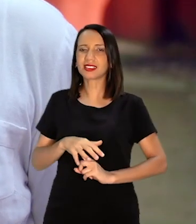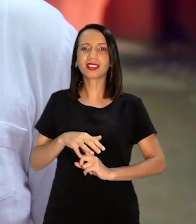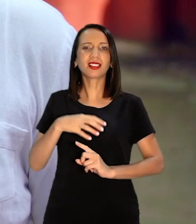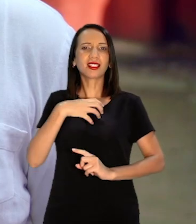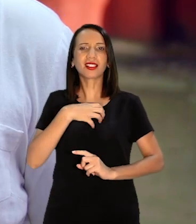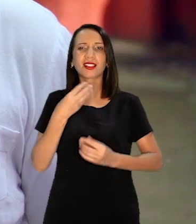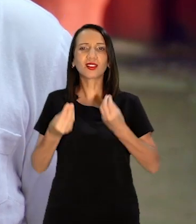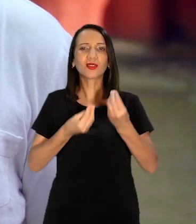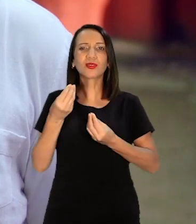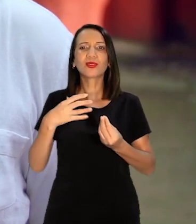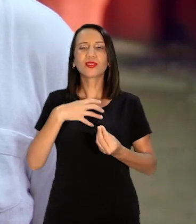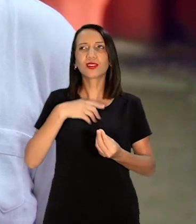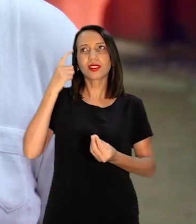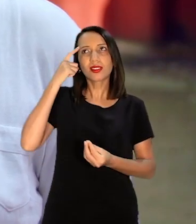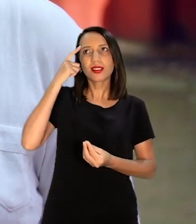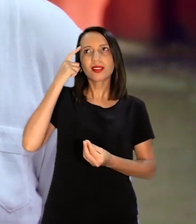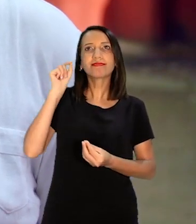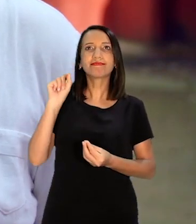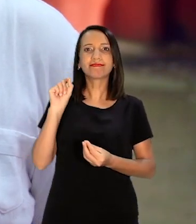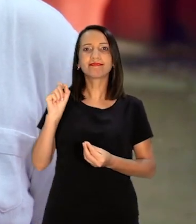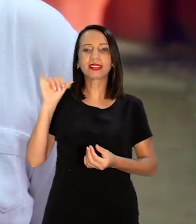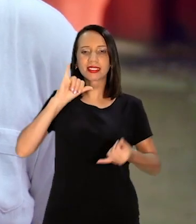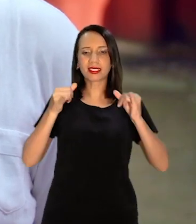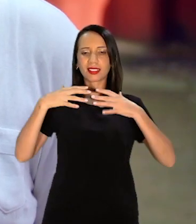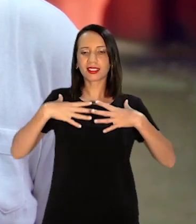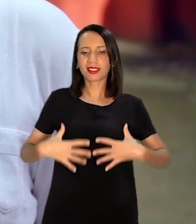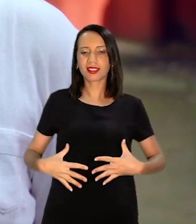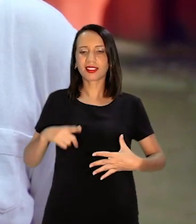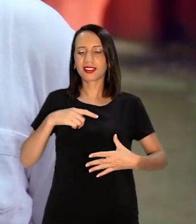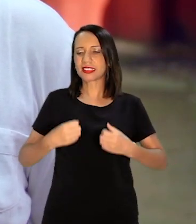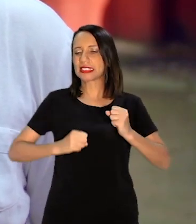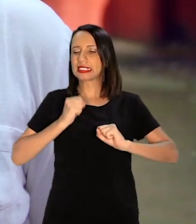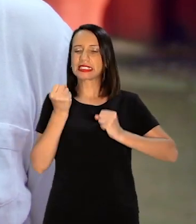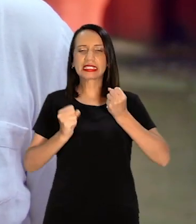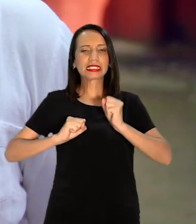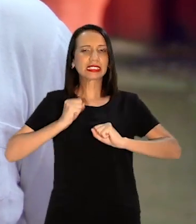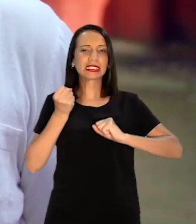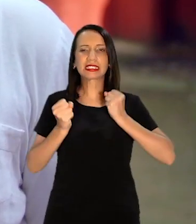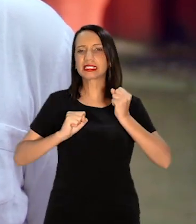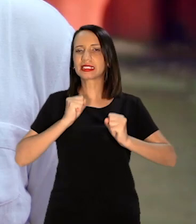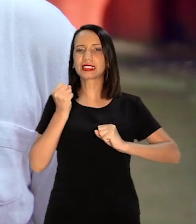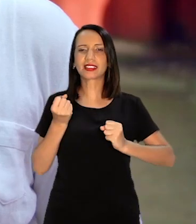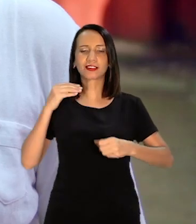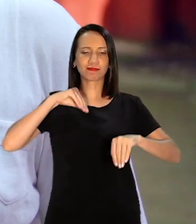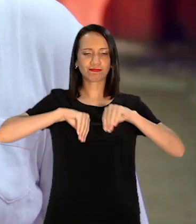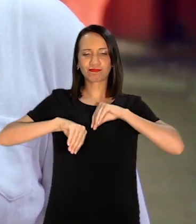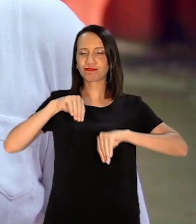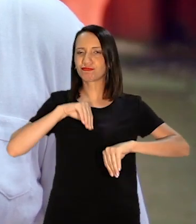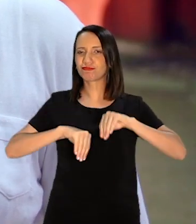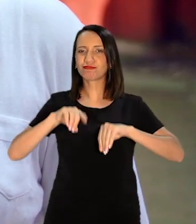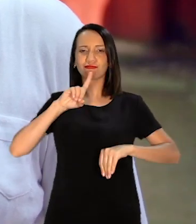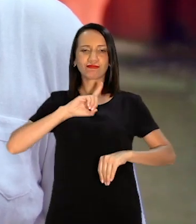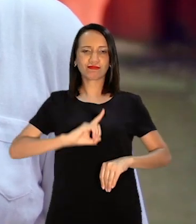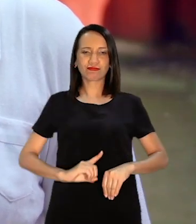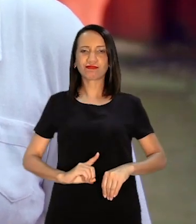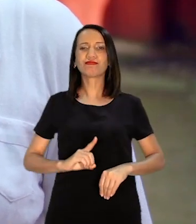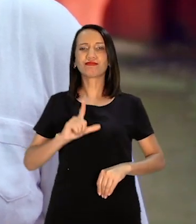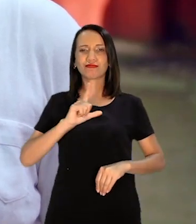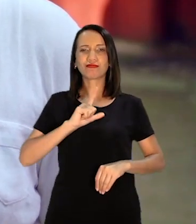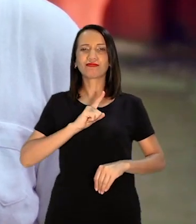óculos Se eu pensar Se clinicamente Ele é gerador De muita ansiedade De depressão De